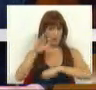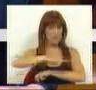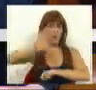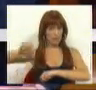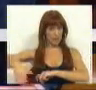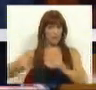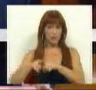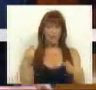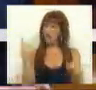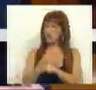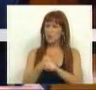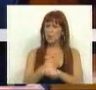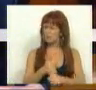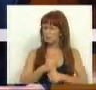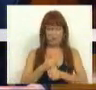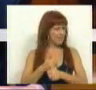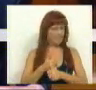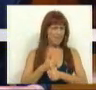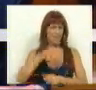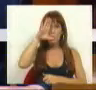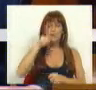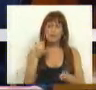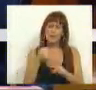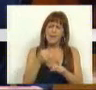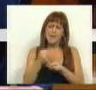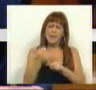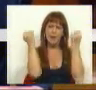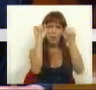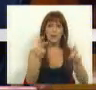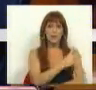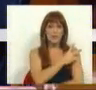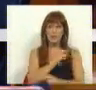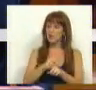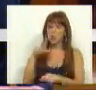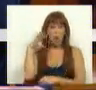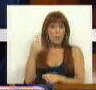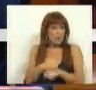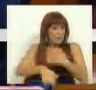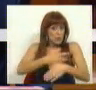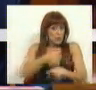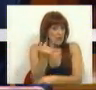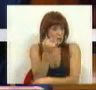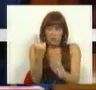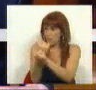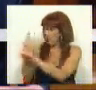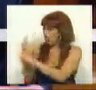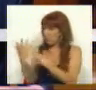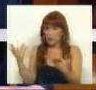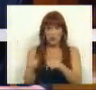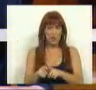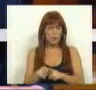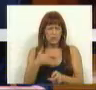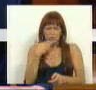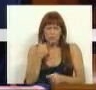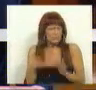Científica as coisas não vão melhor. O Governo ataca a autonomia universitária e o normal funcionamento das instituições com a